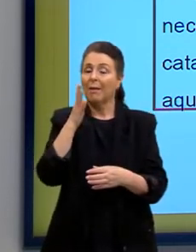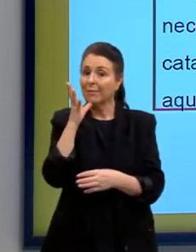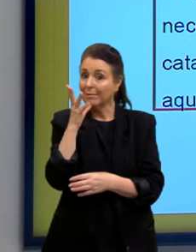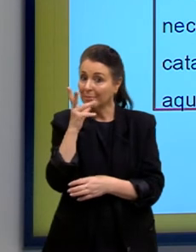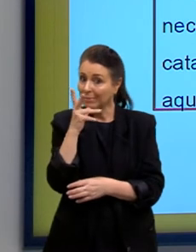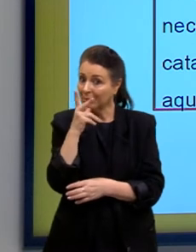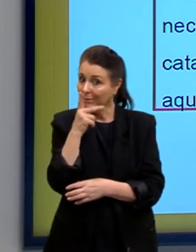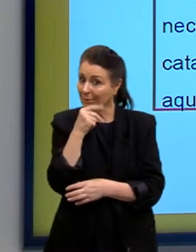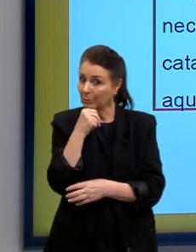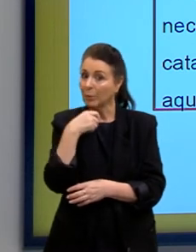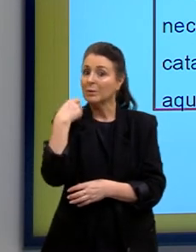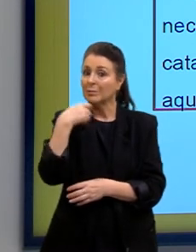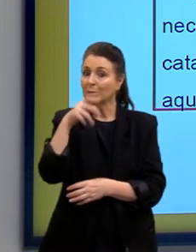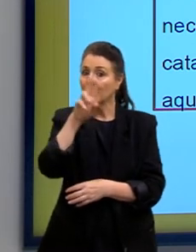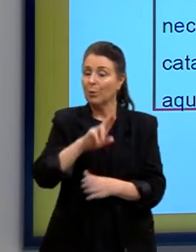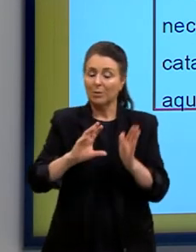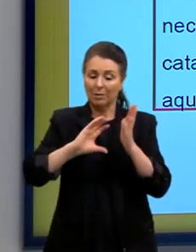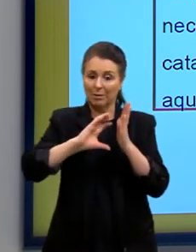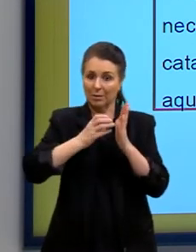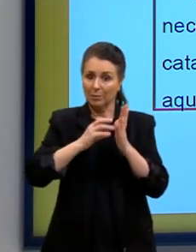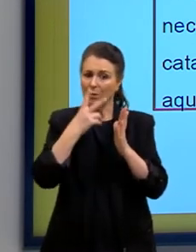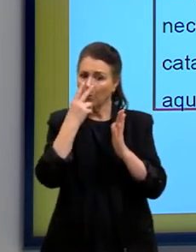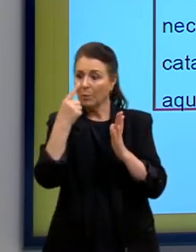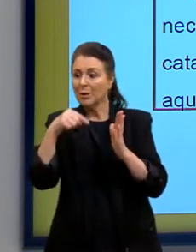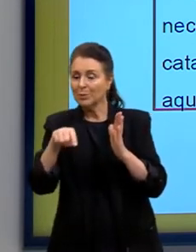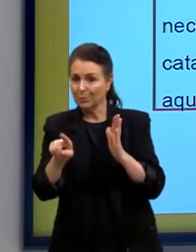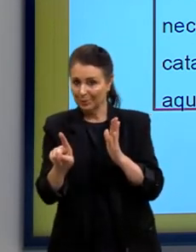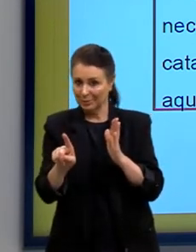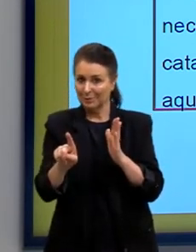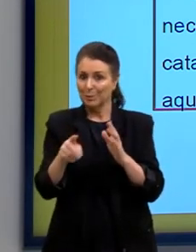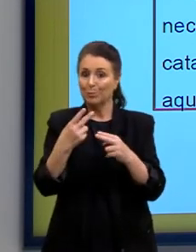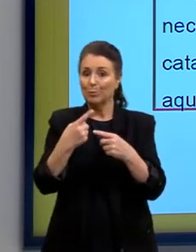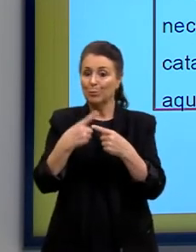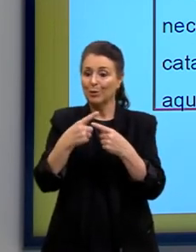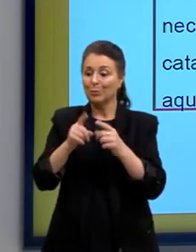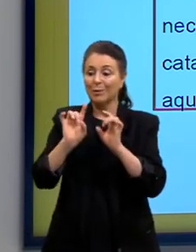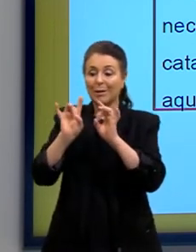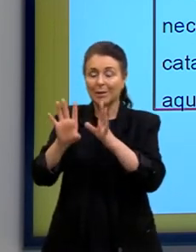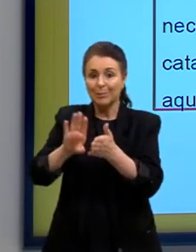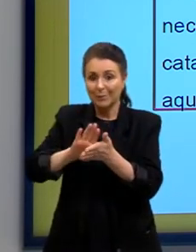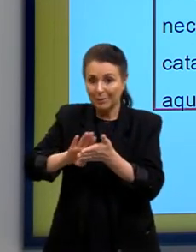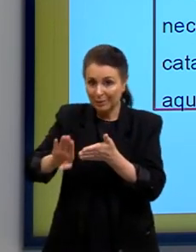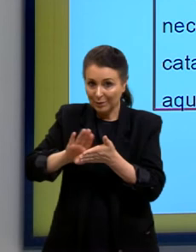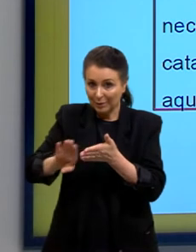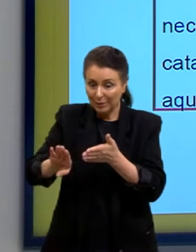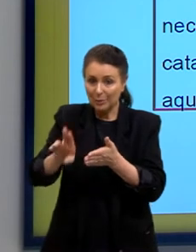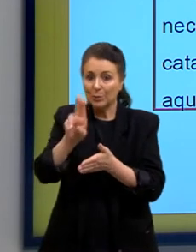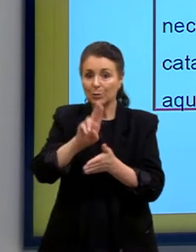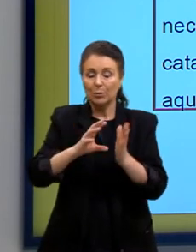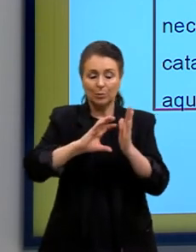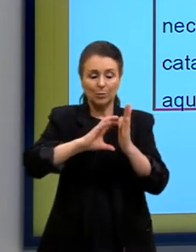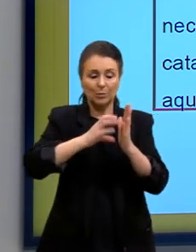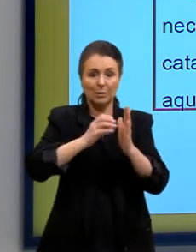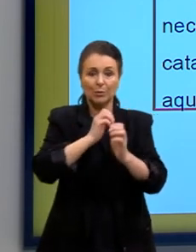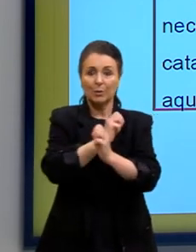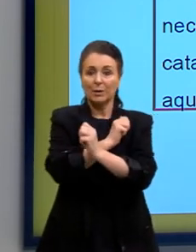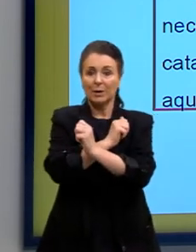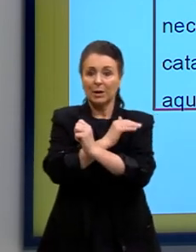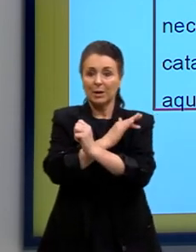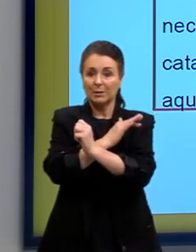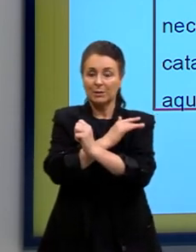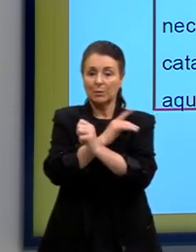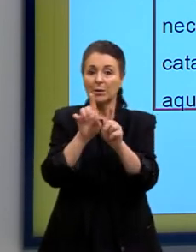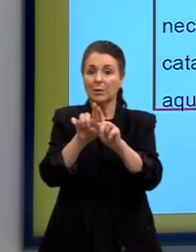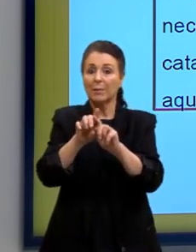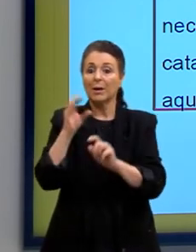utilizar o catalisador assim como as demais assim como a eliminação normalmente é utilizado um catalisador ácido e também o